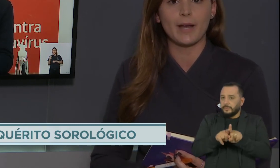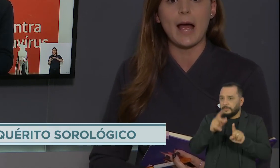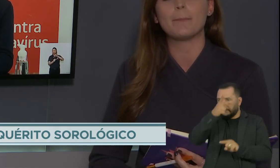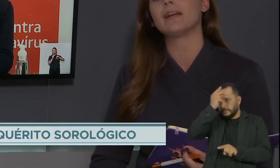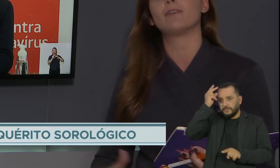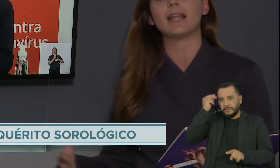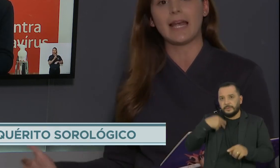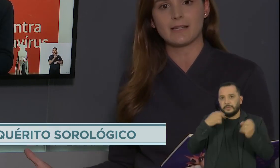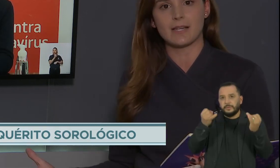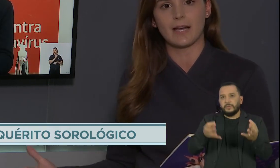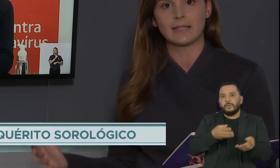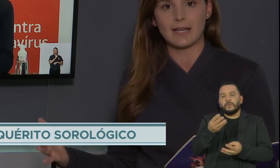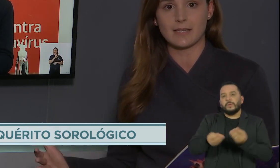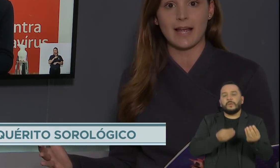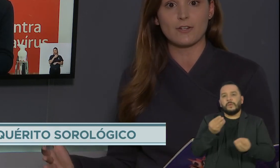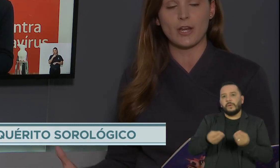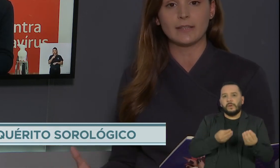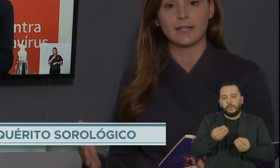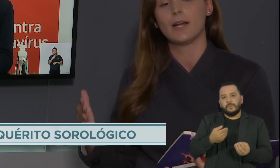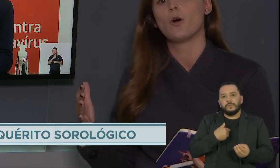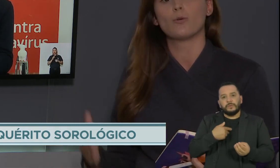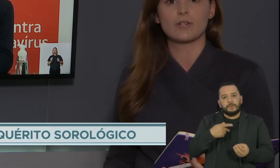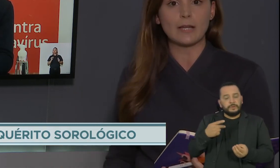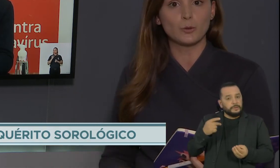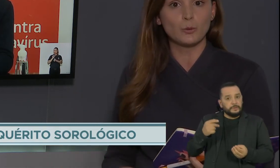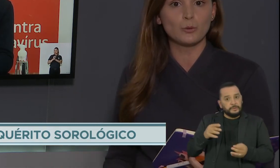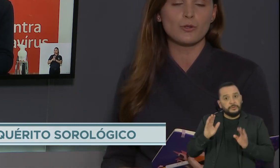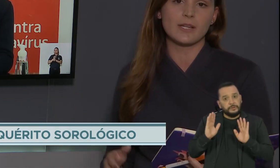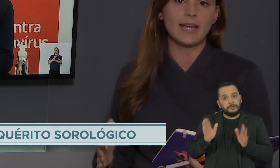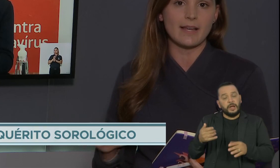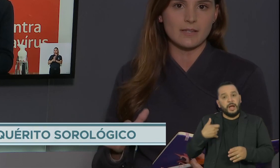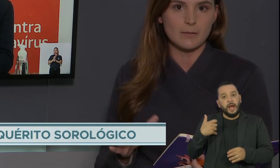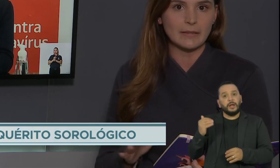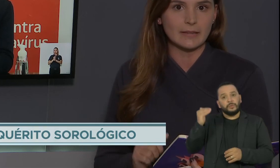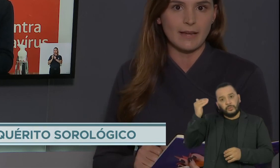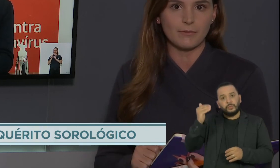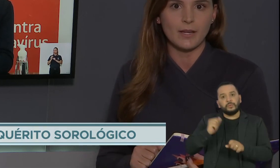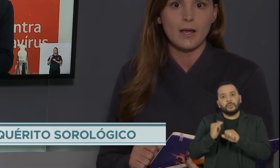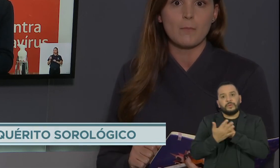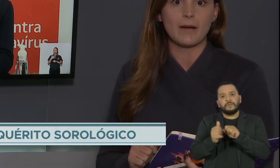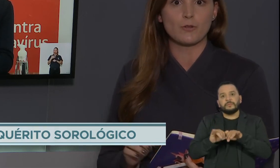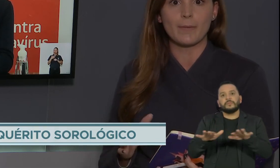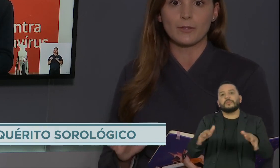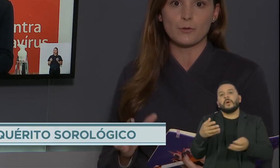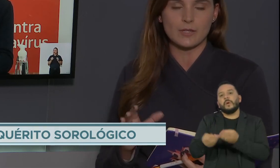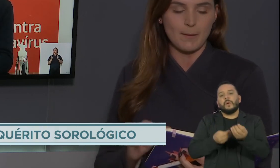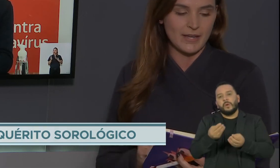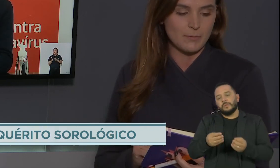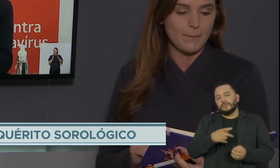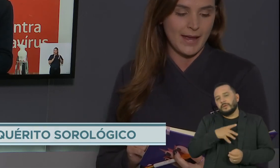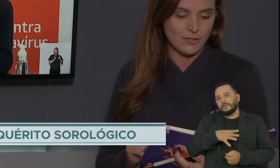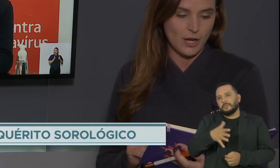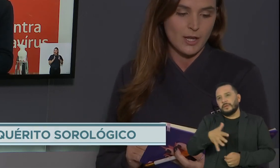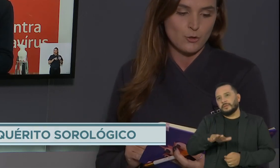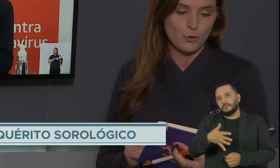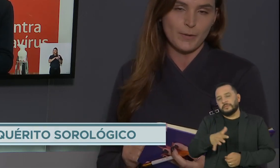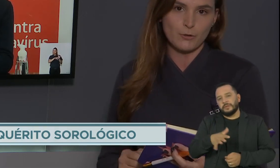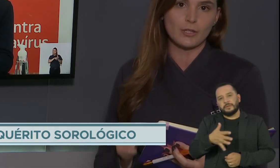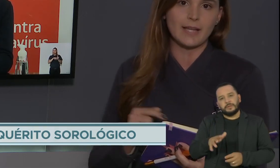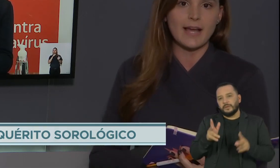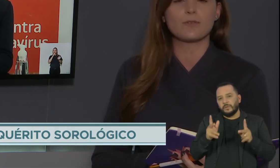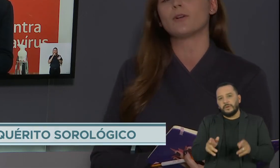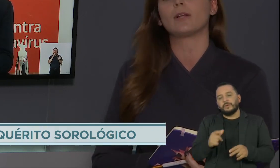os dados sobre a prevalência na cidade entre os adultos e esse se manteve mais ou menos na mesma média,